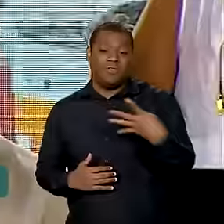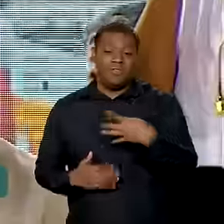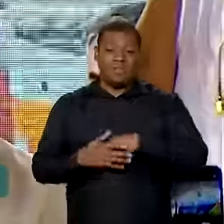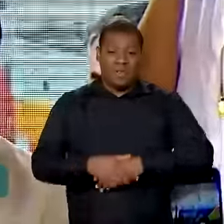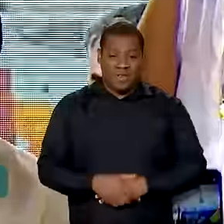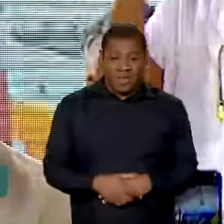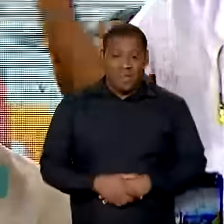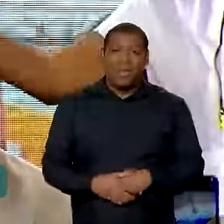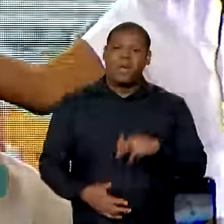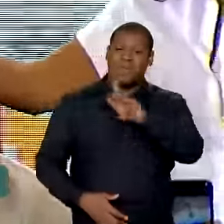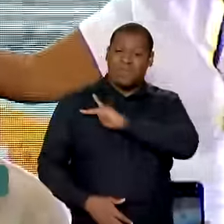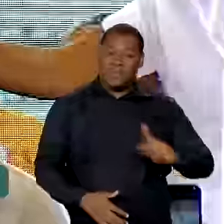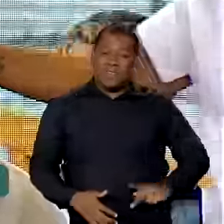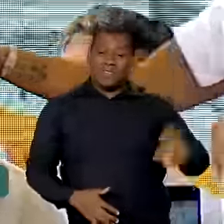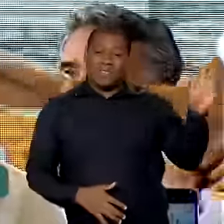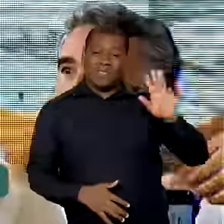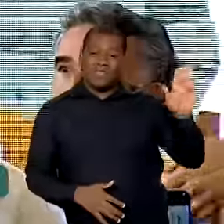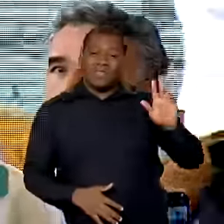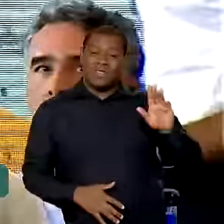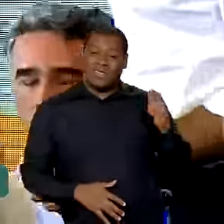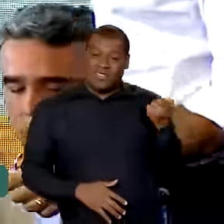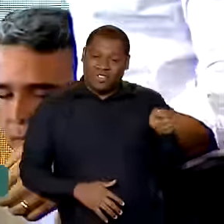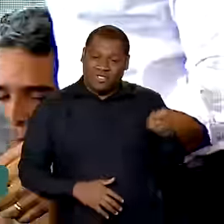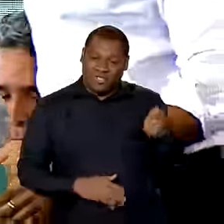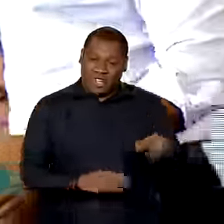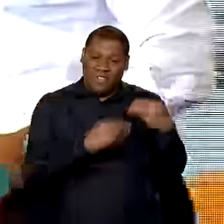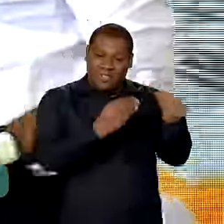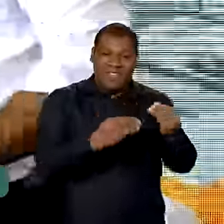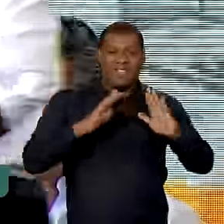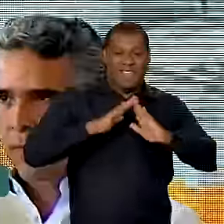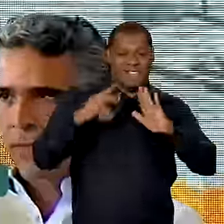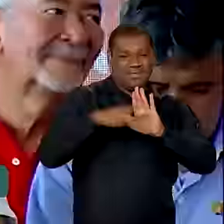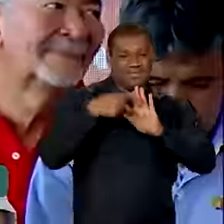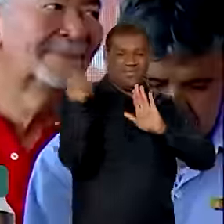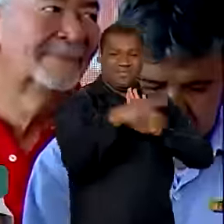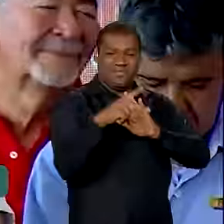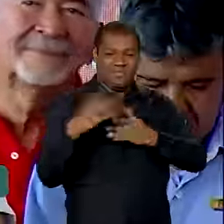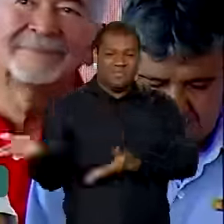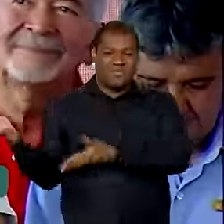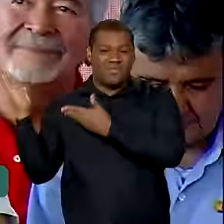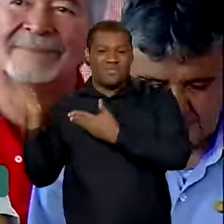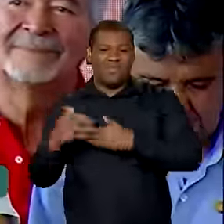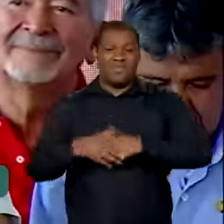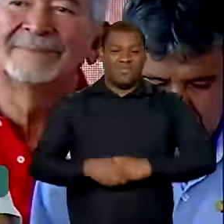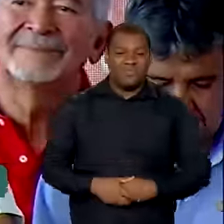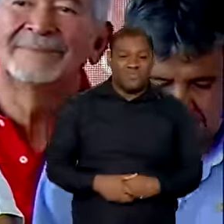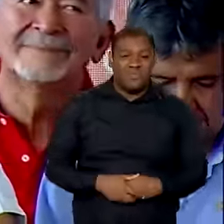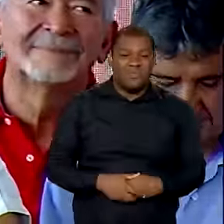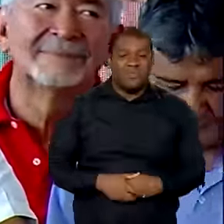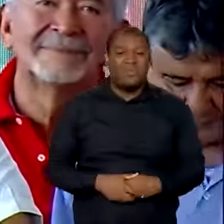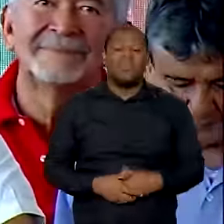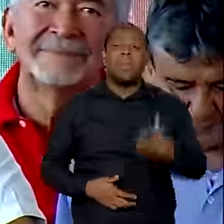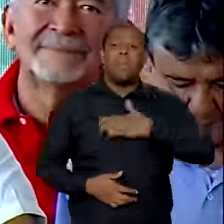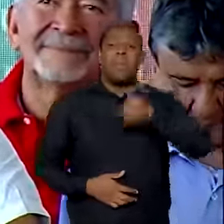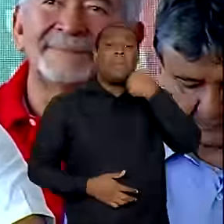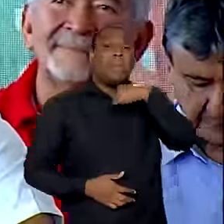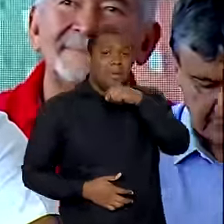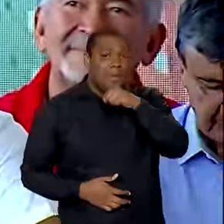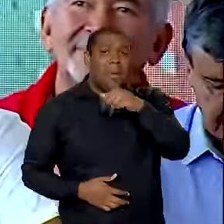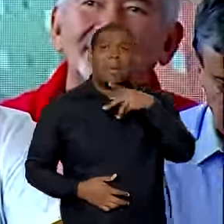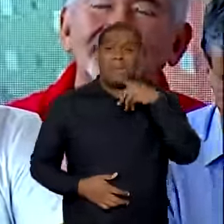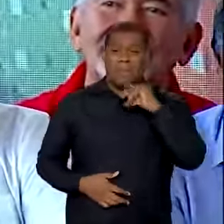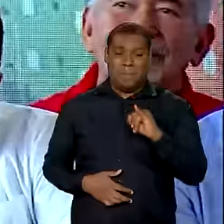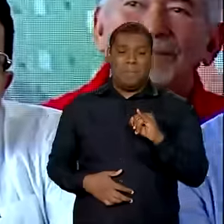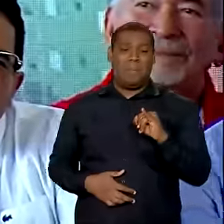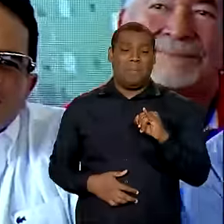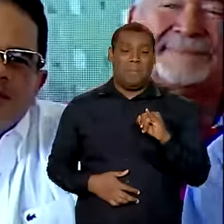recebeu das mãos do presidente a chave da casa própria. Vivo do Sururu, a minha mãe, meu pai também, a vida